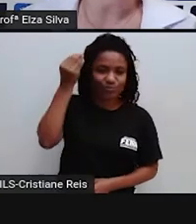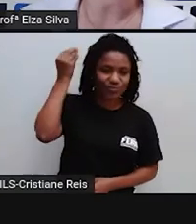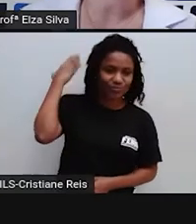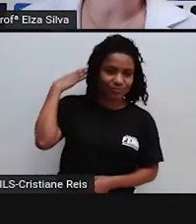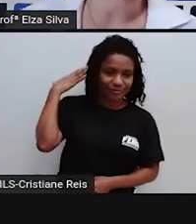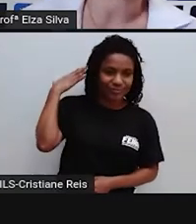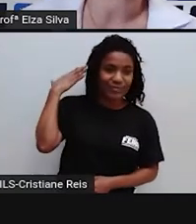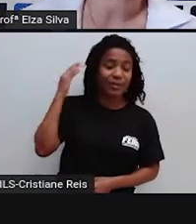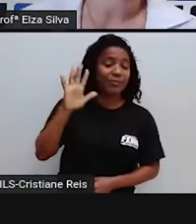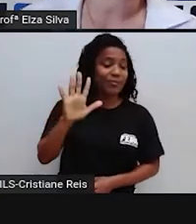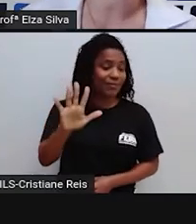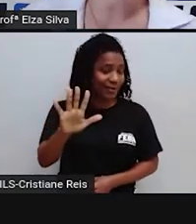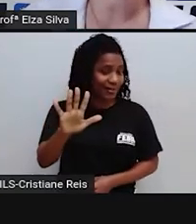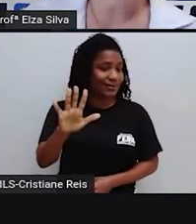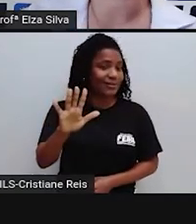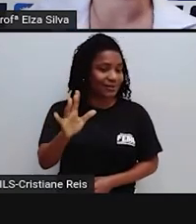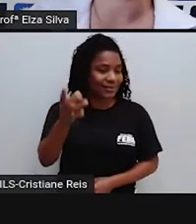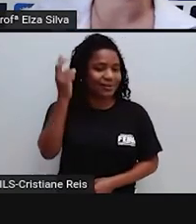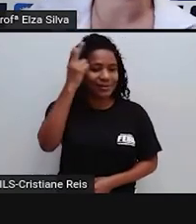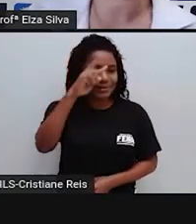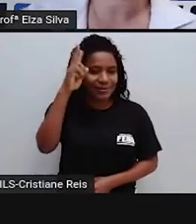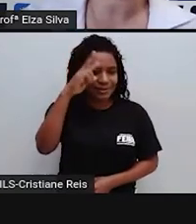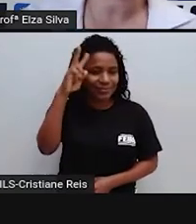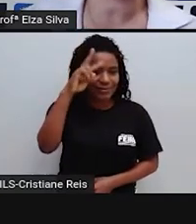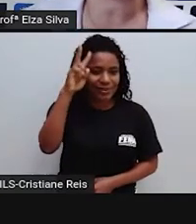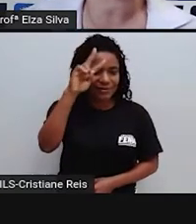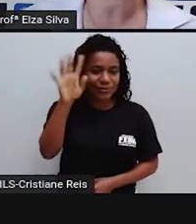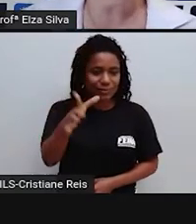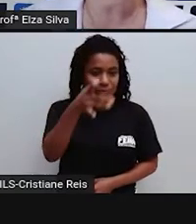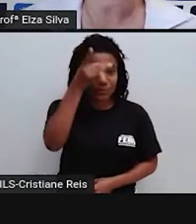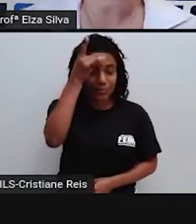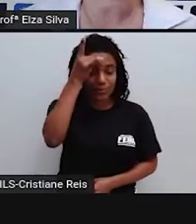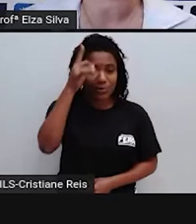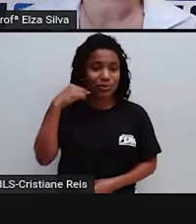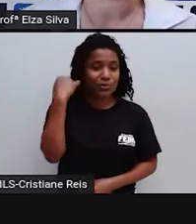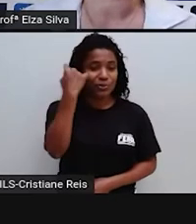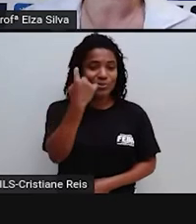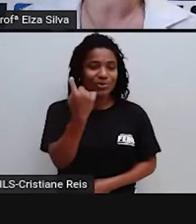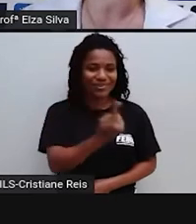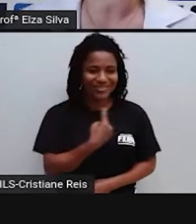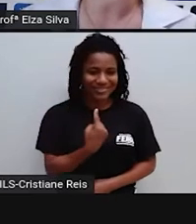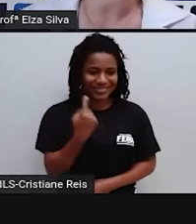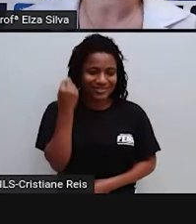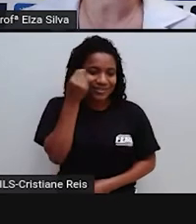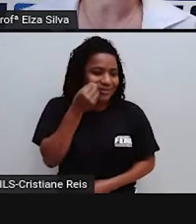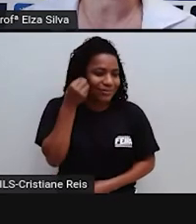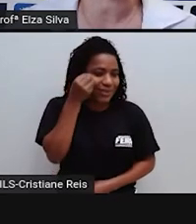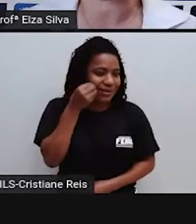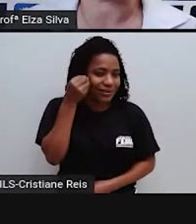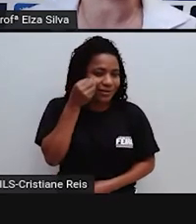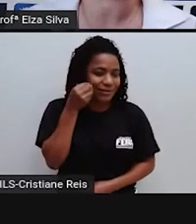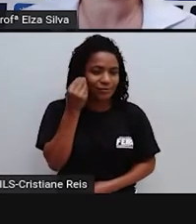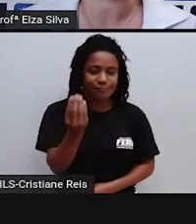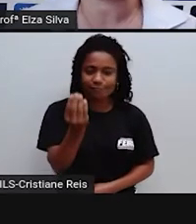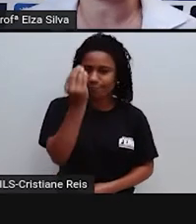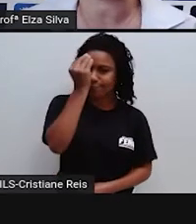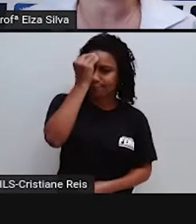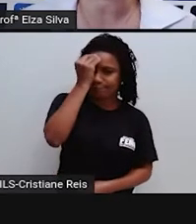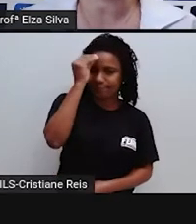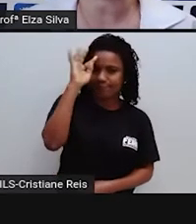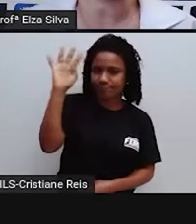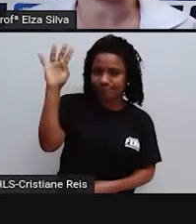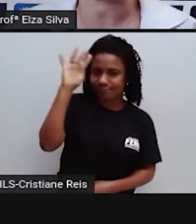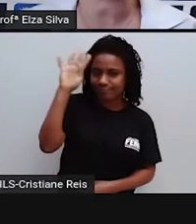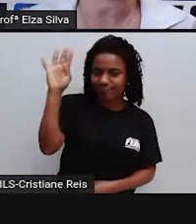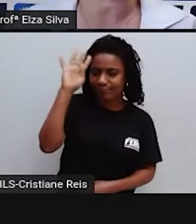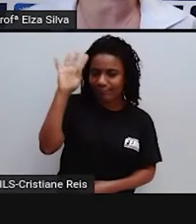gente deve tomar Essas lembranças Como uma experiência de vida Para que a gente possa reprogramar De maneira melhor